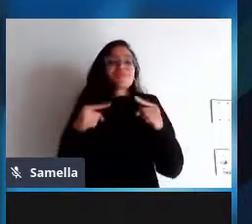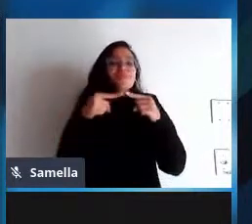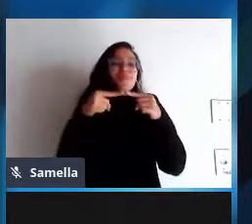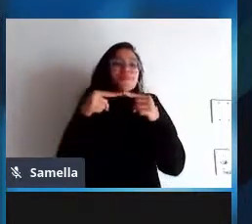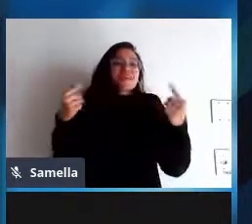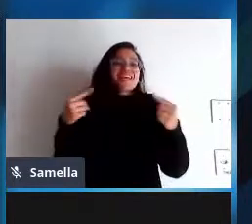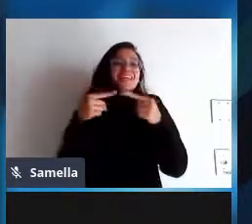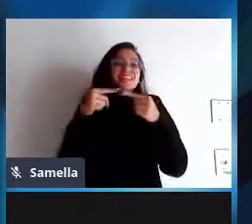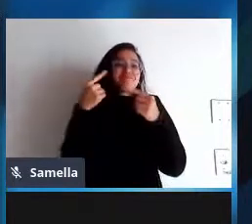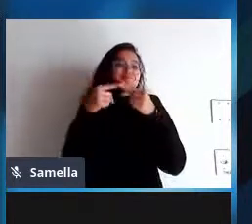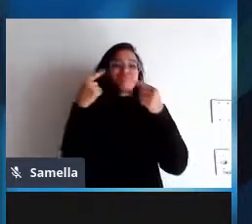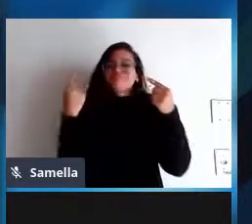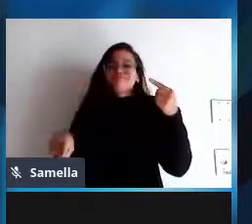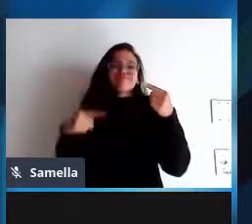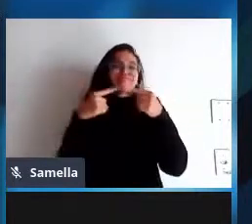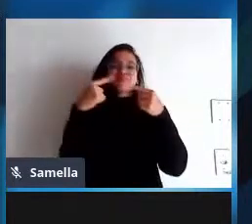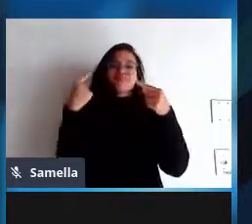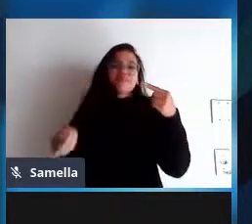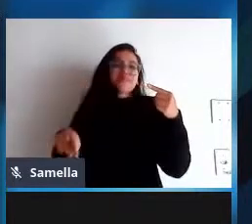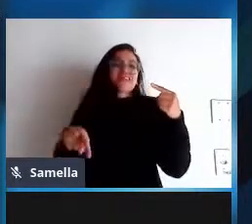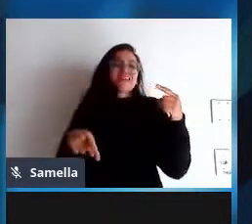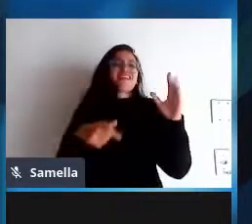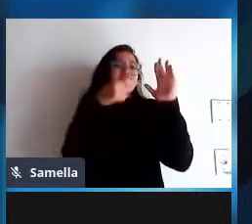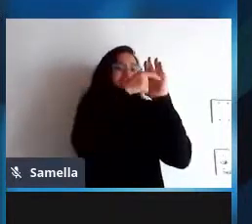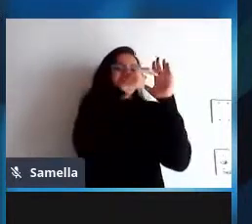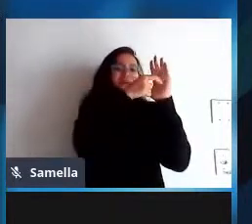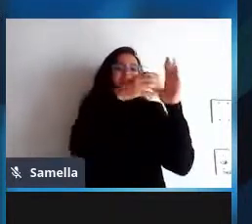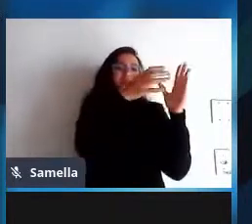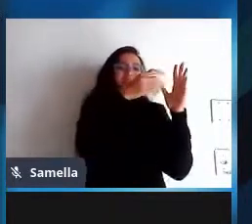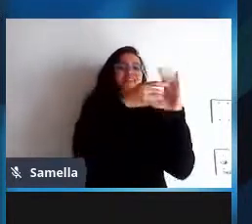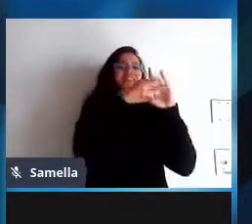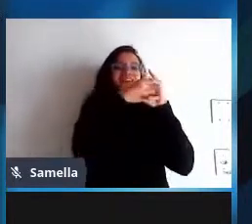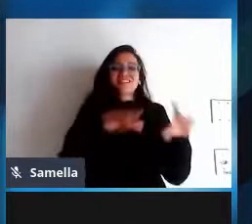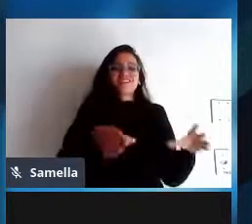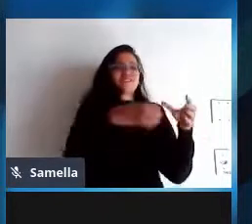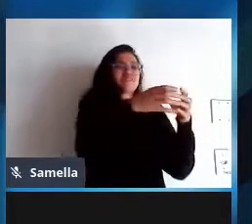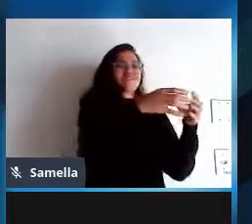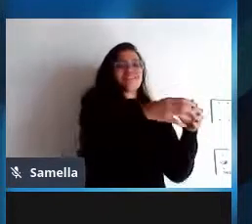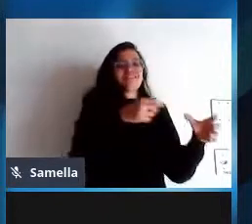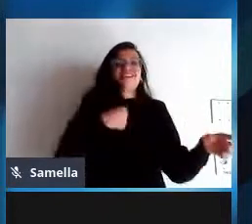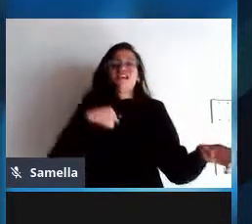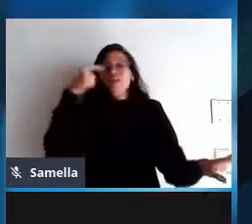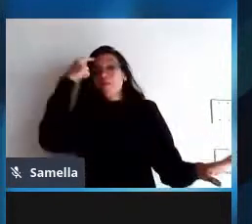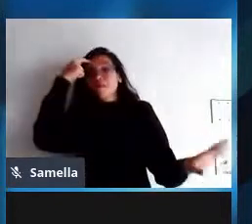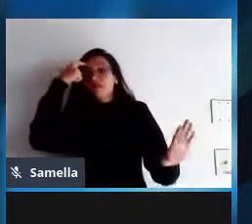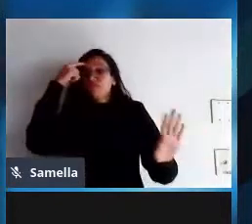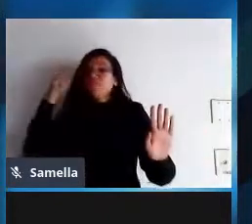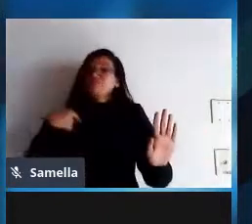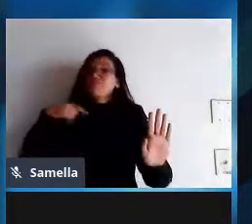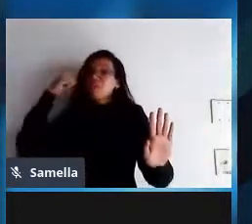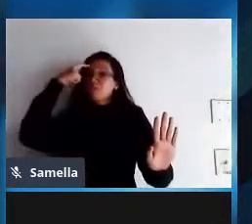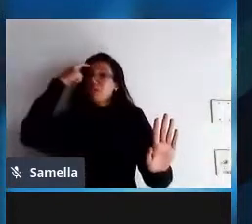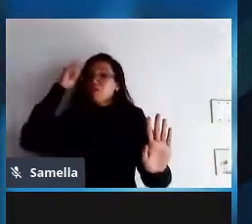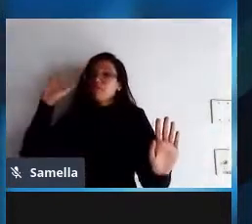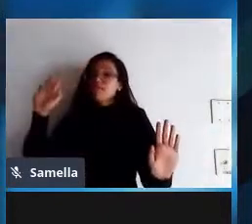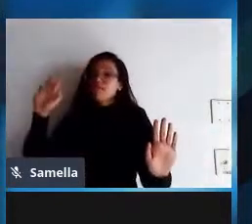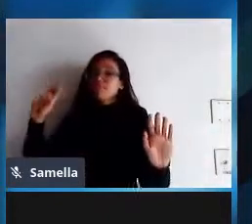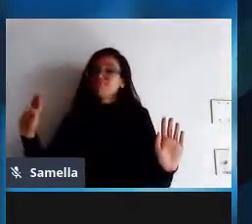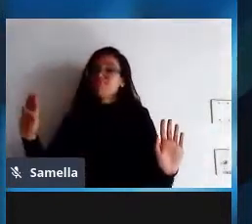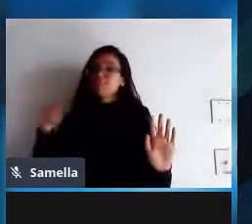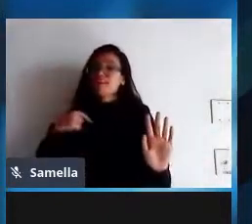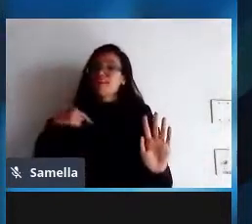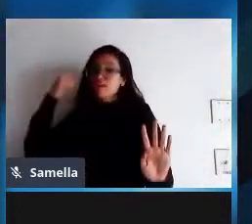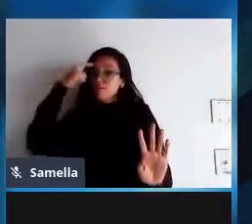de uma comunidade de software livre pelo menos ao meu ver tá como eu disse a gente pode debater mais isso